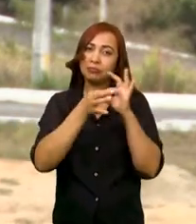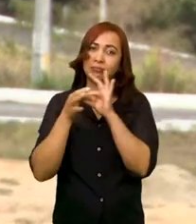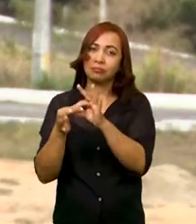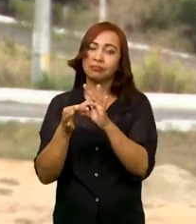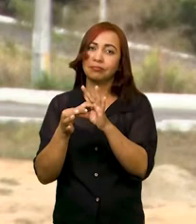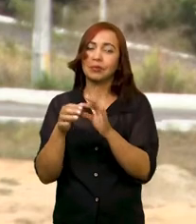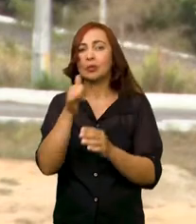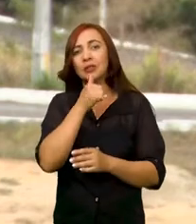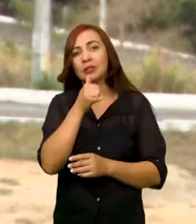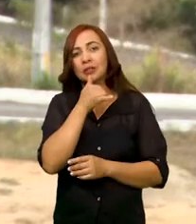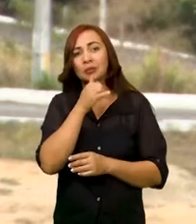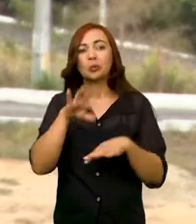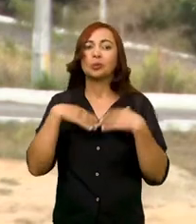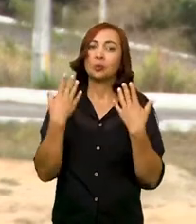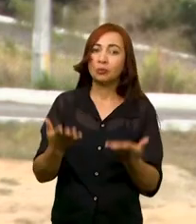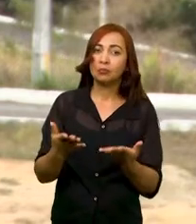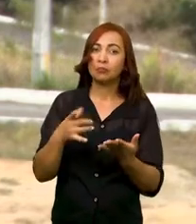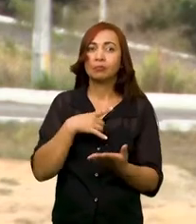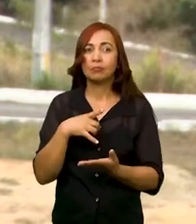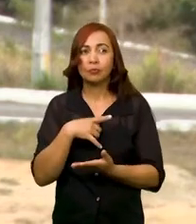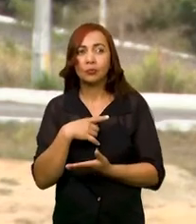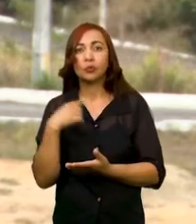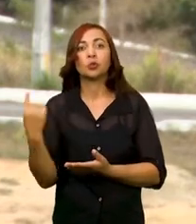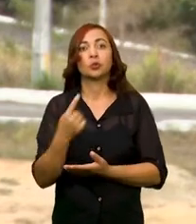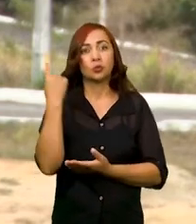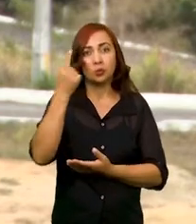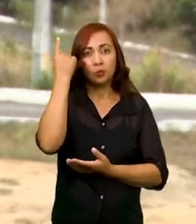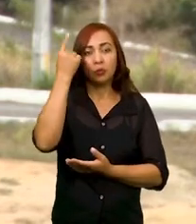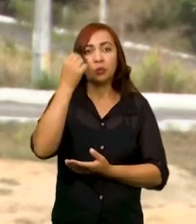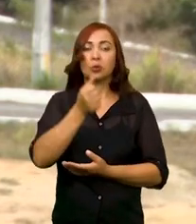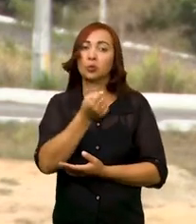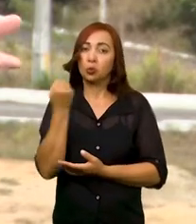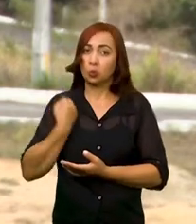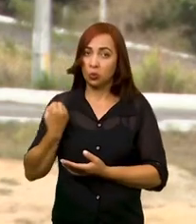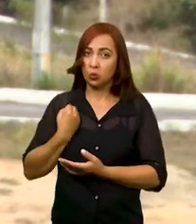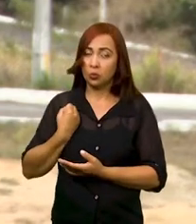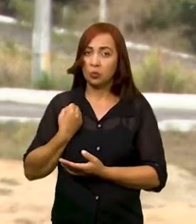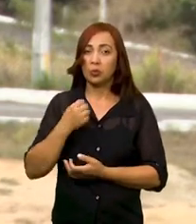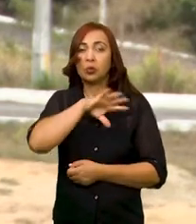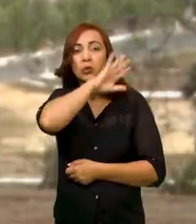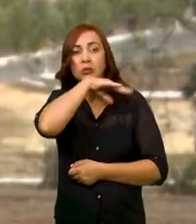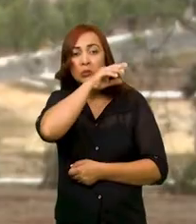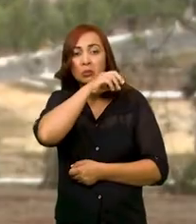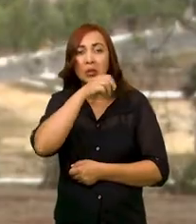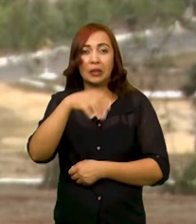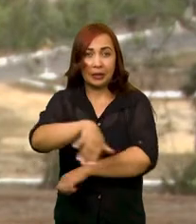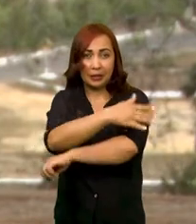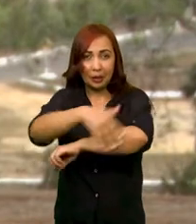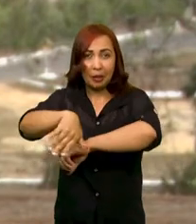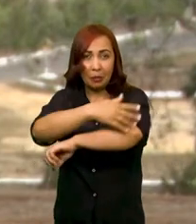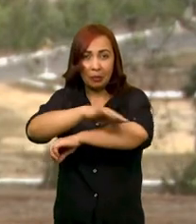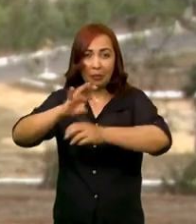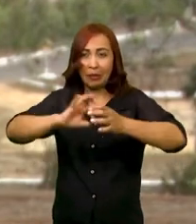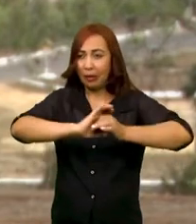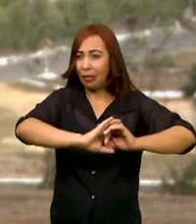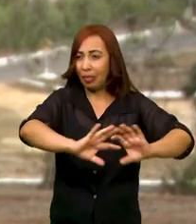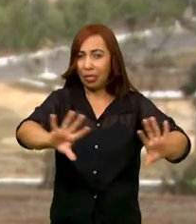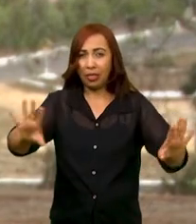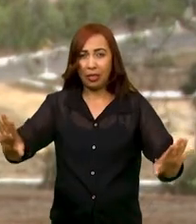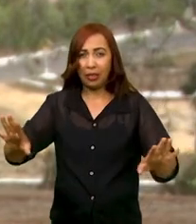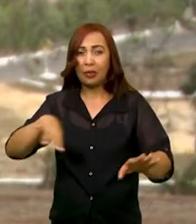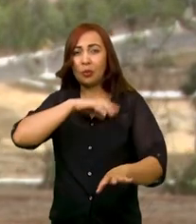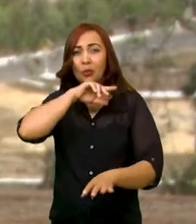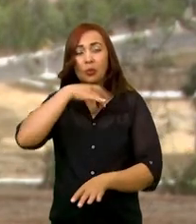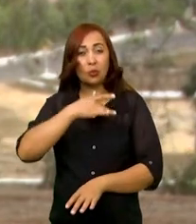estão, que são da fauna urbana e estão convivendo conosco e que merecem empatia e respeito. Para a gente compreender um